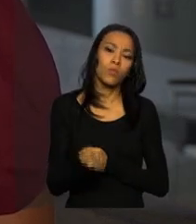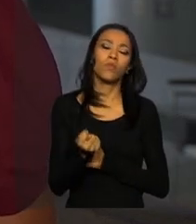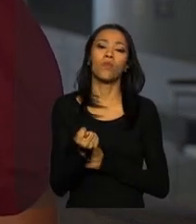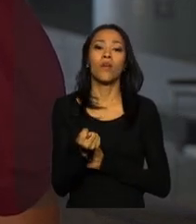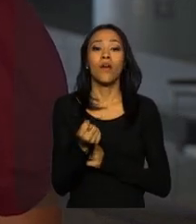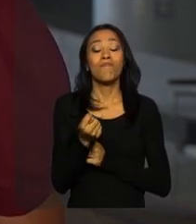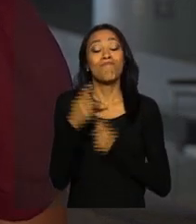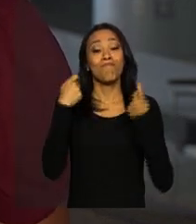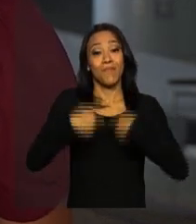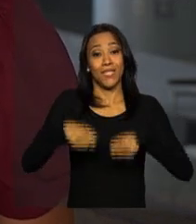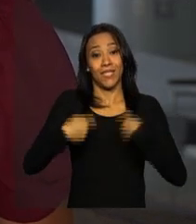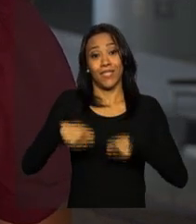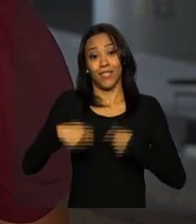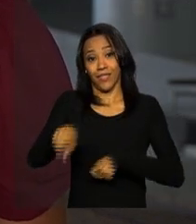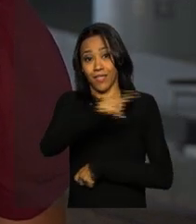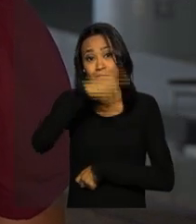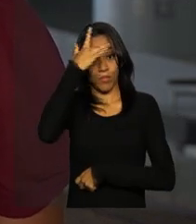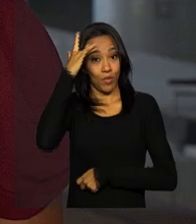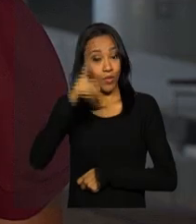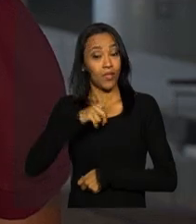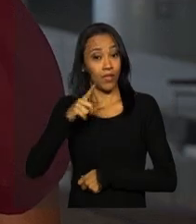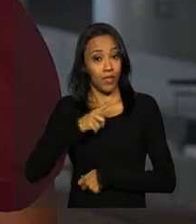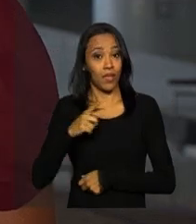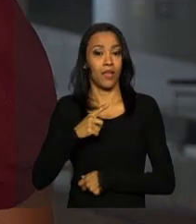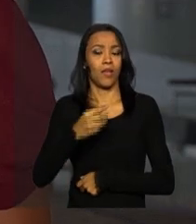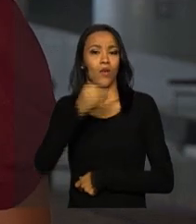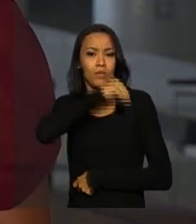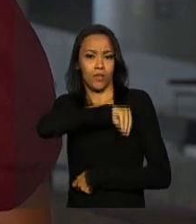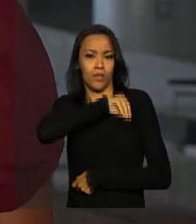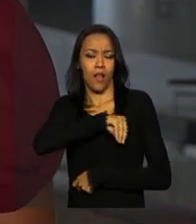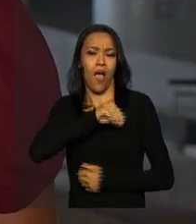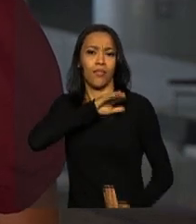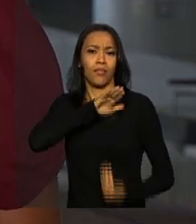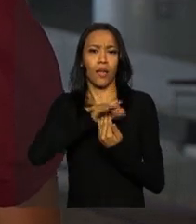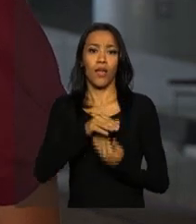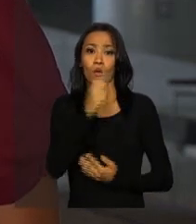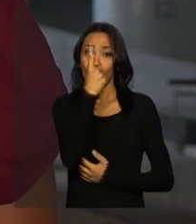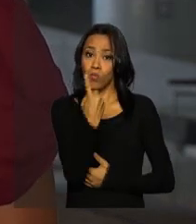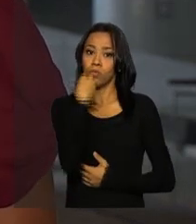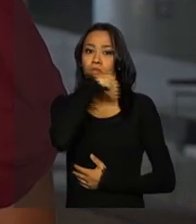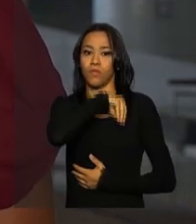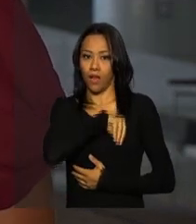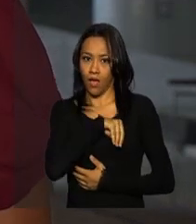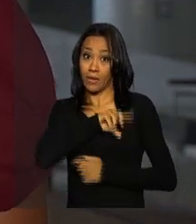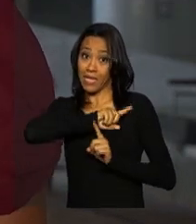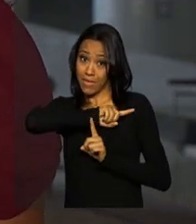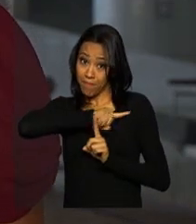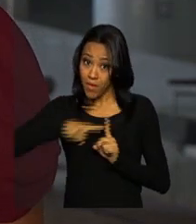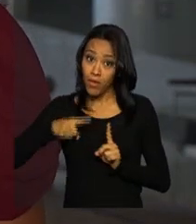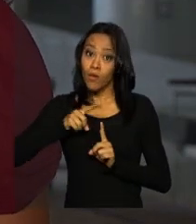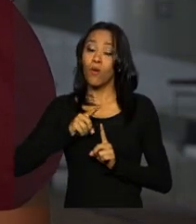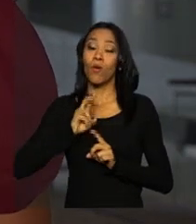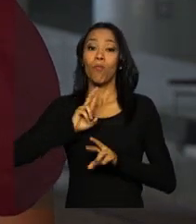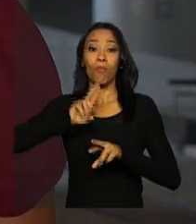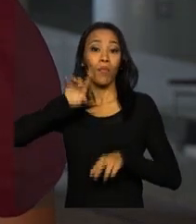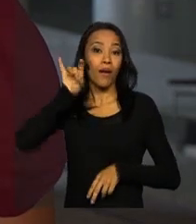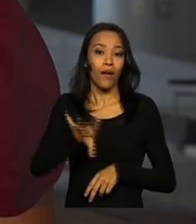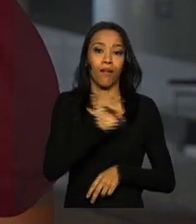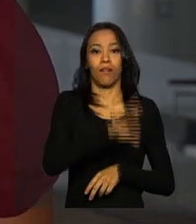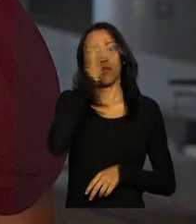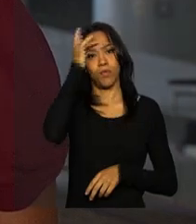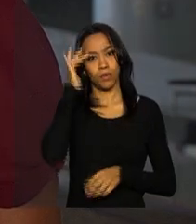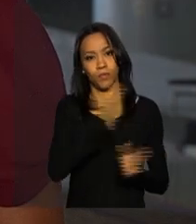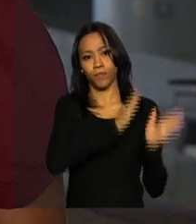estudante precisa ter renda familiar mensal bruta de até no máximo um salário mínimo e meio por pessoa. Já